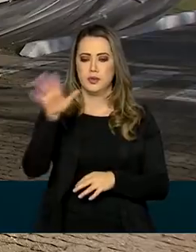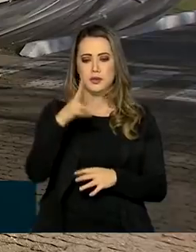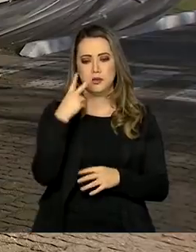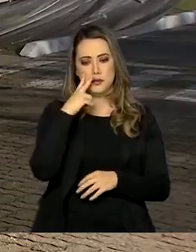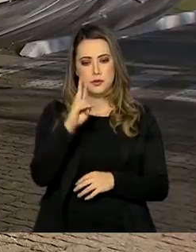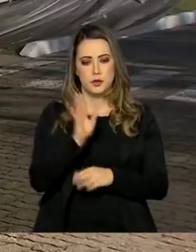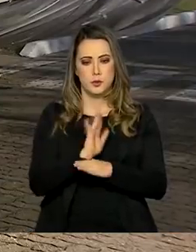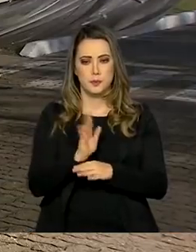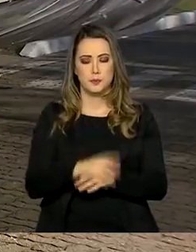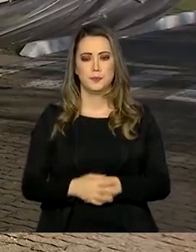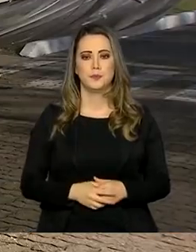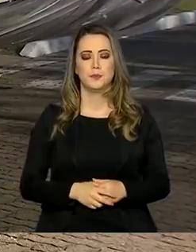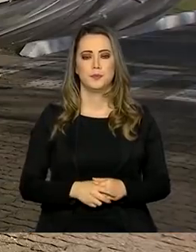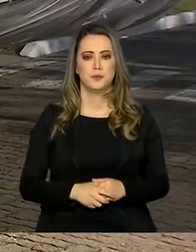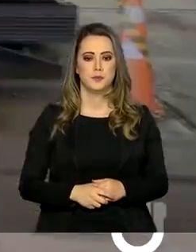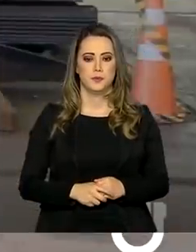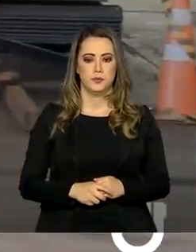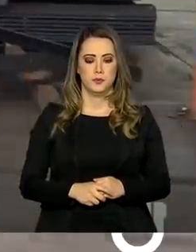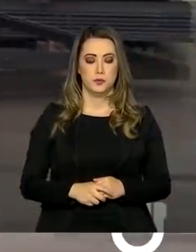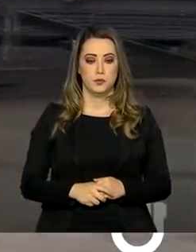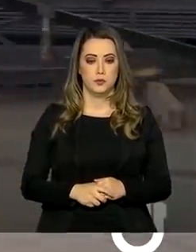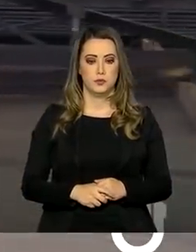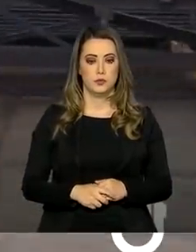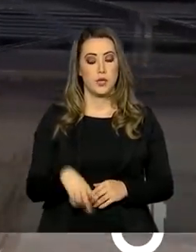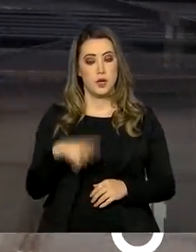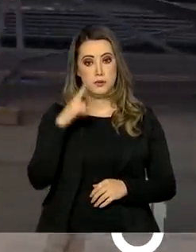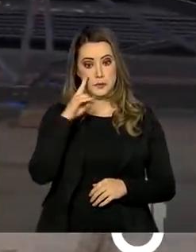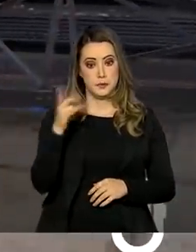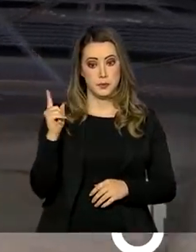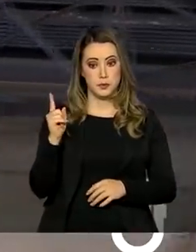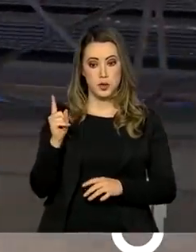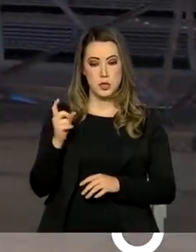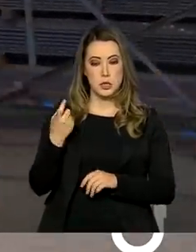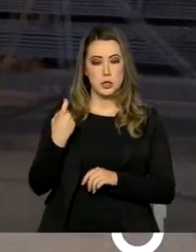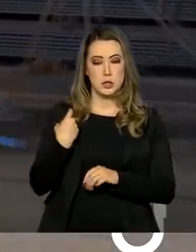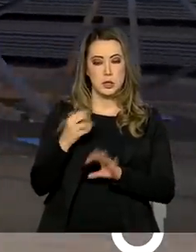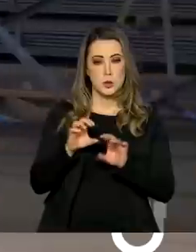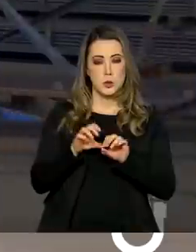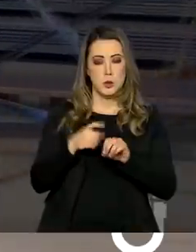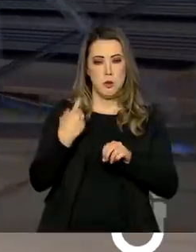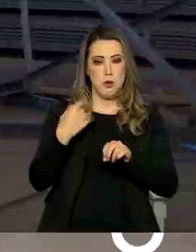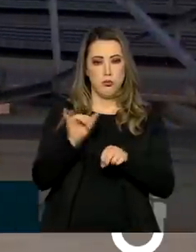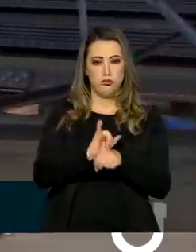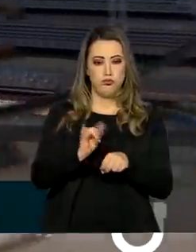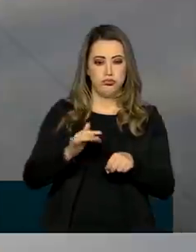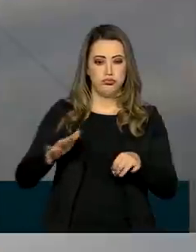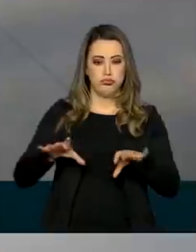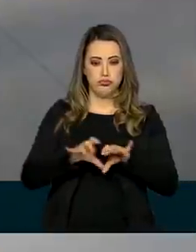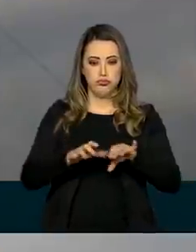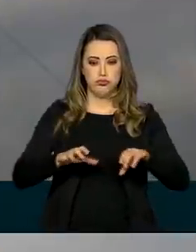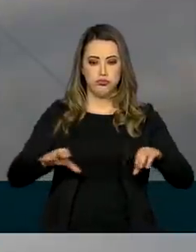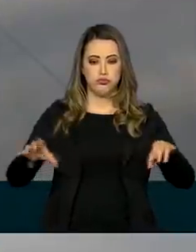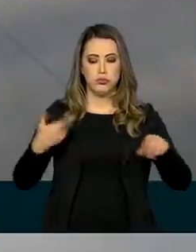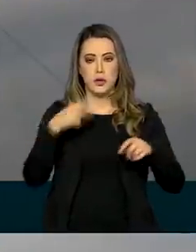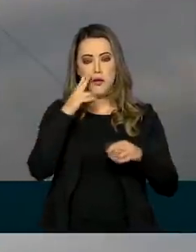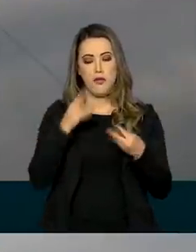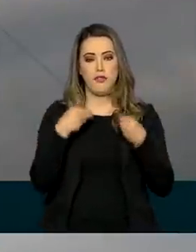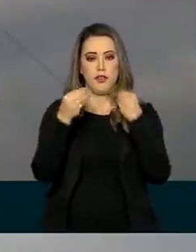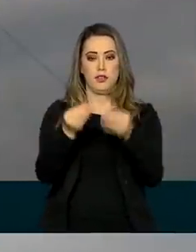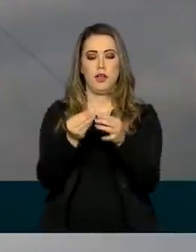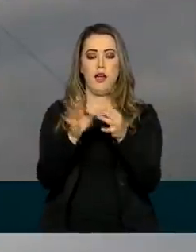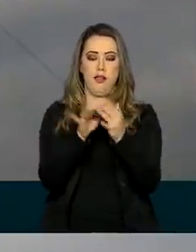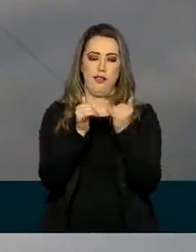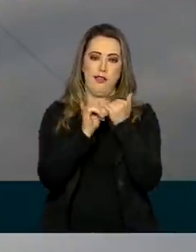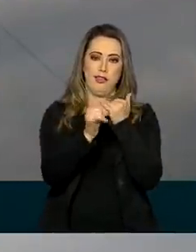Confira na reportagem. Essas imensas estruturas metálicas vão servir para levar energia para milhões de brasileiros.